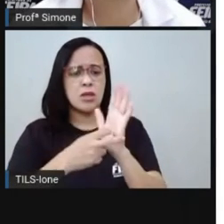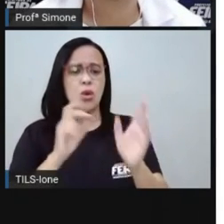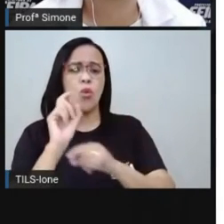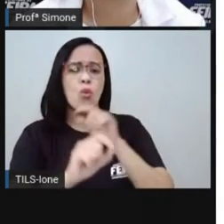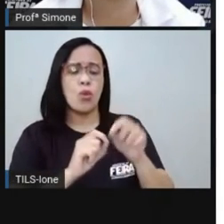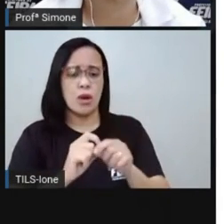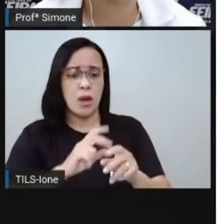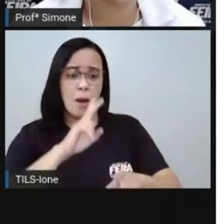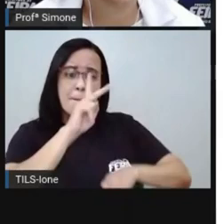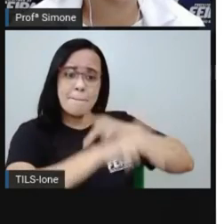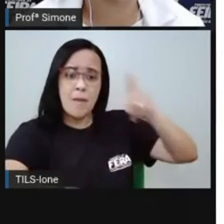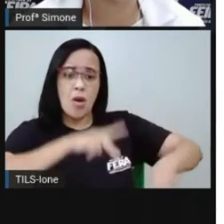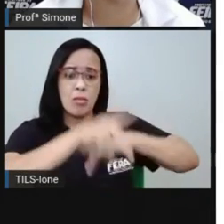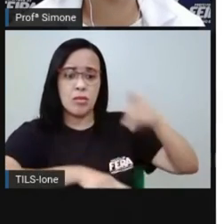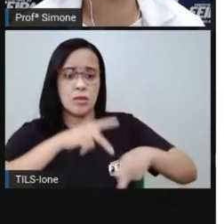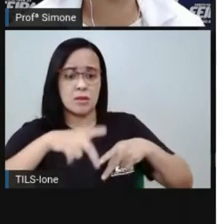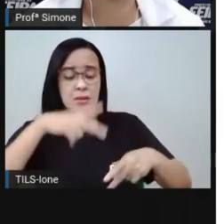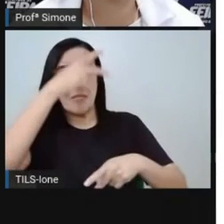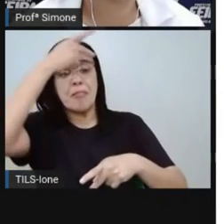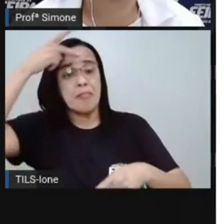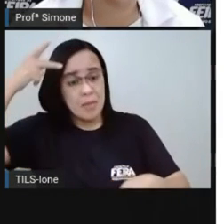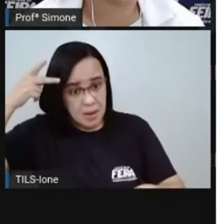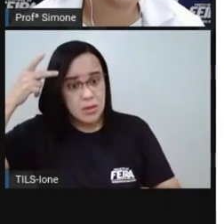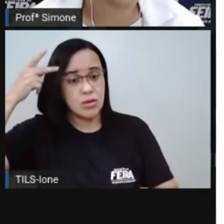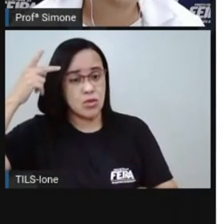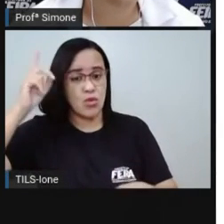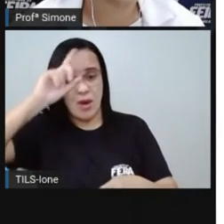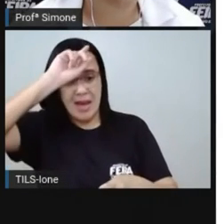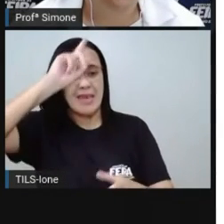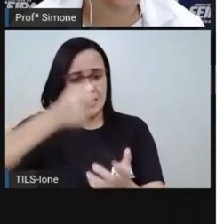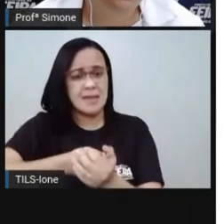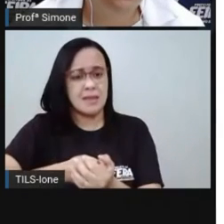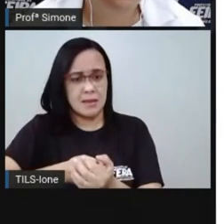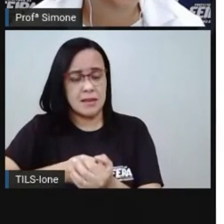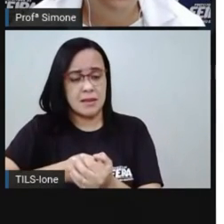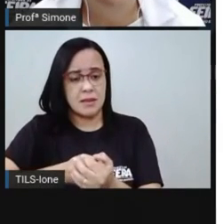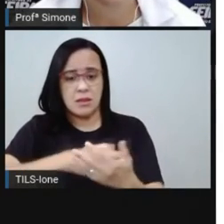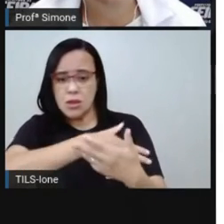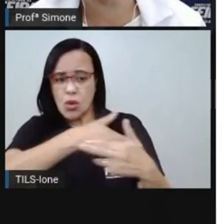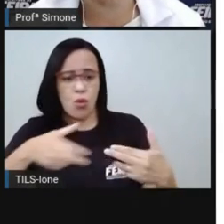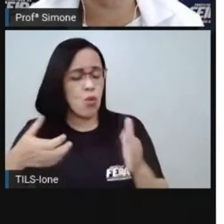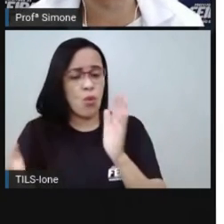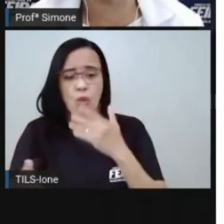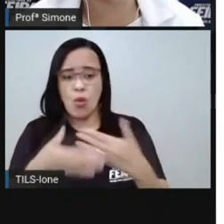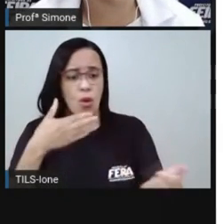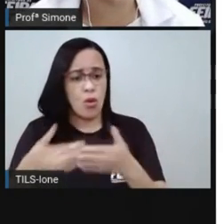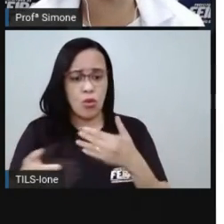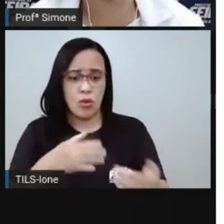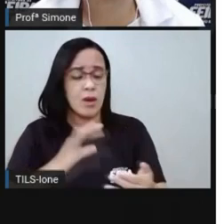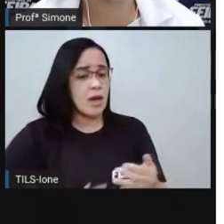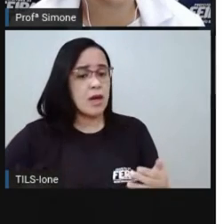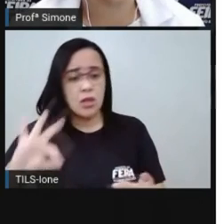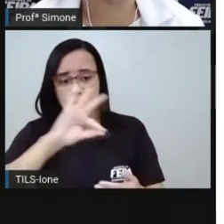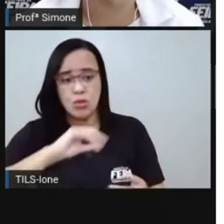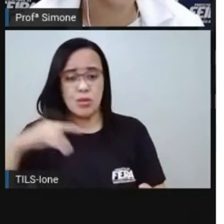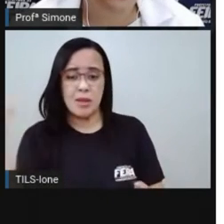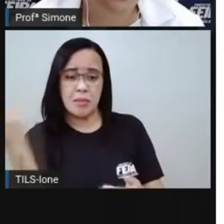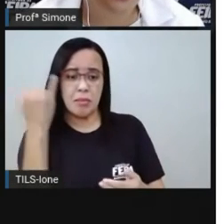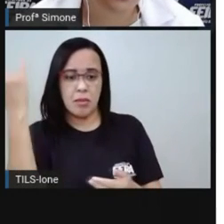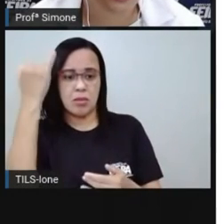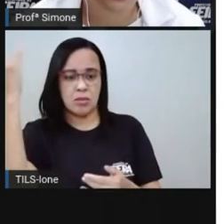o povo que toma as decisões políticas importantes do seu país mas como povo nós temos muitas